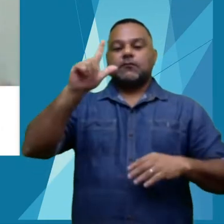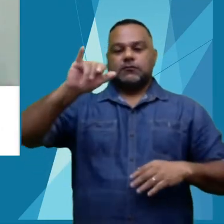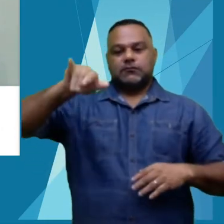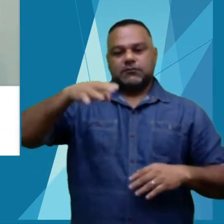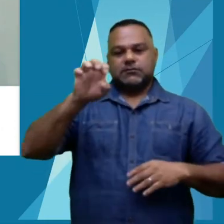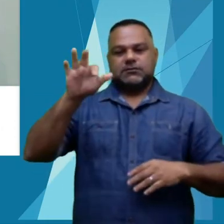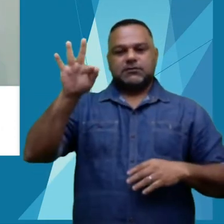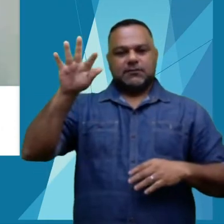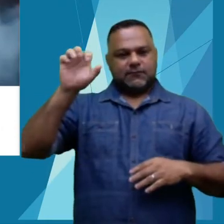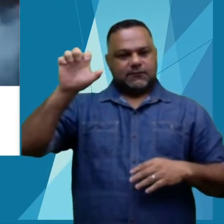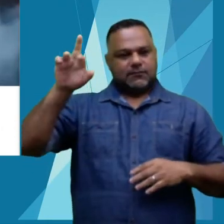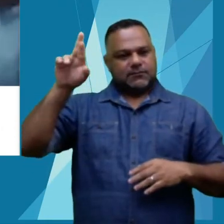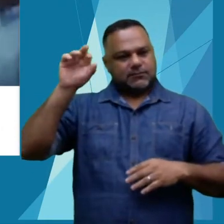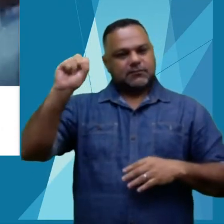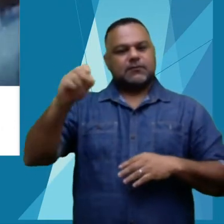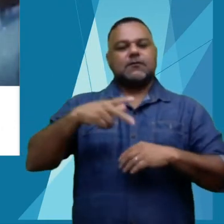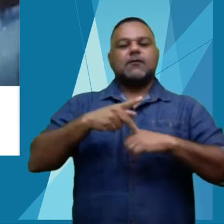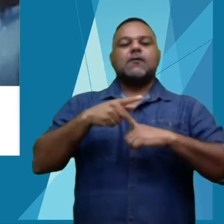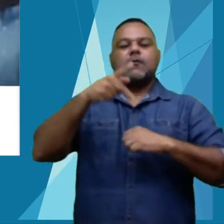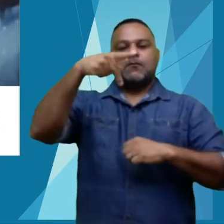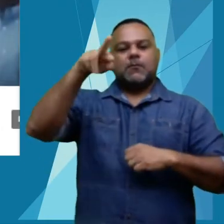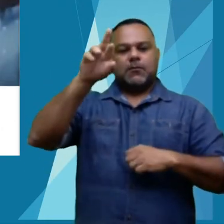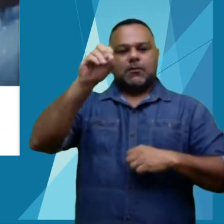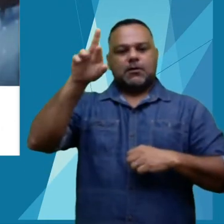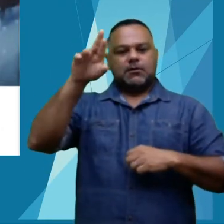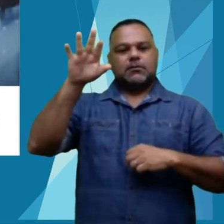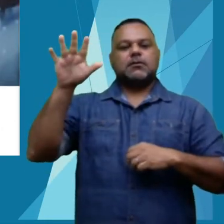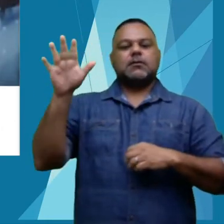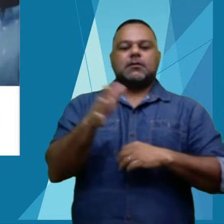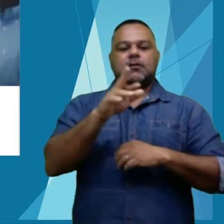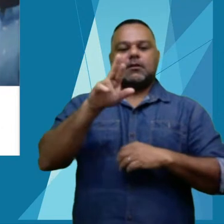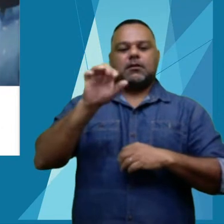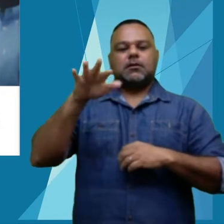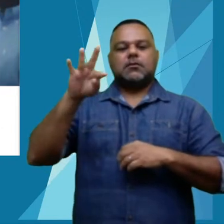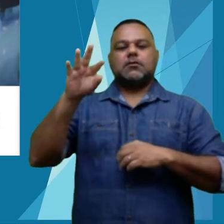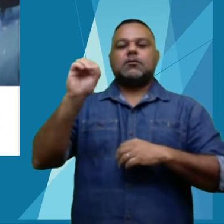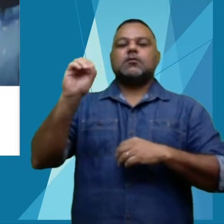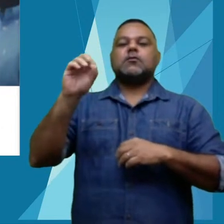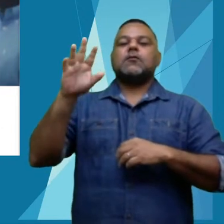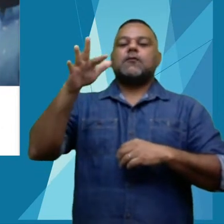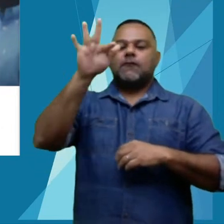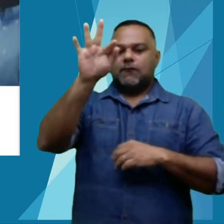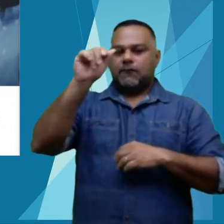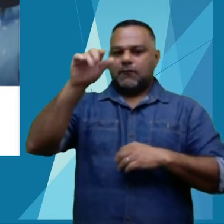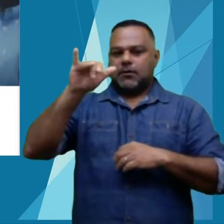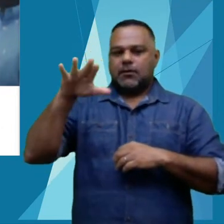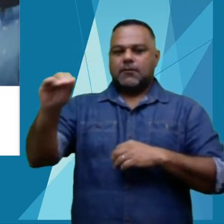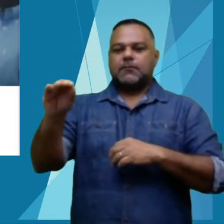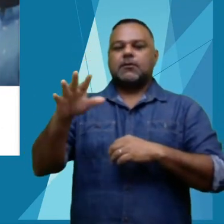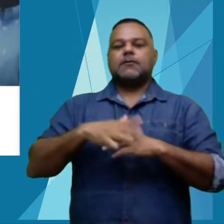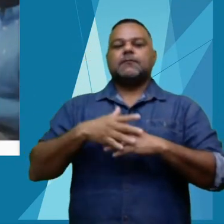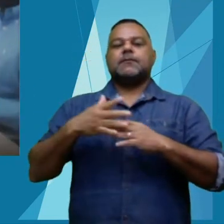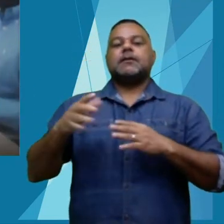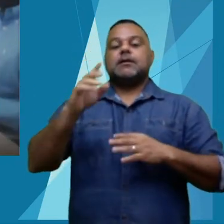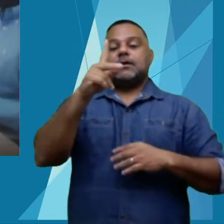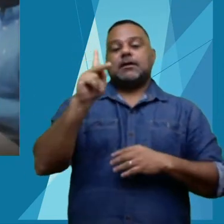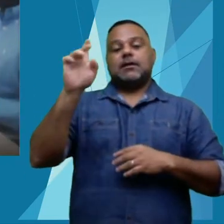Proreitor de Extensão, Fabio Storck, e a Kellen, que é a nossa editora-chefe da EDFAC,